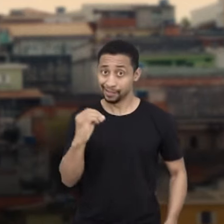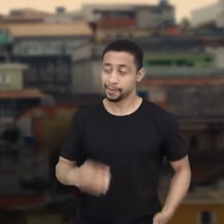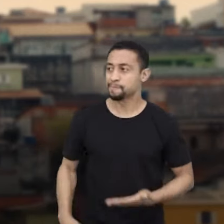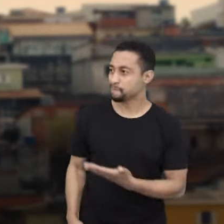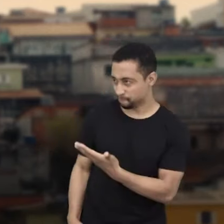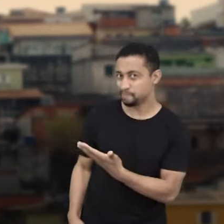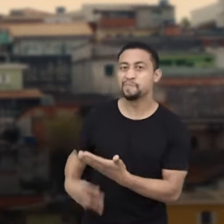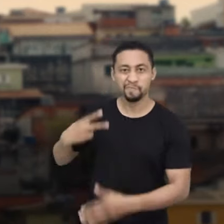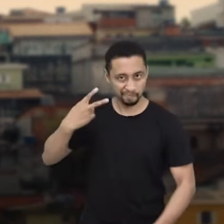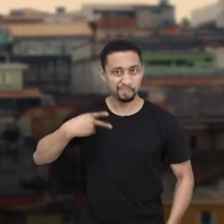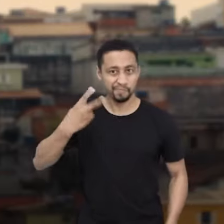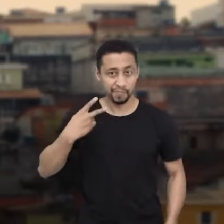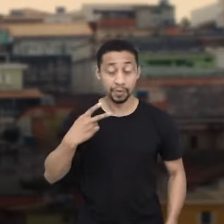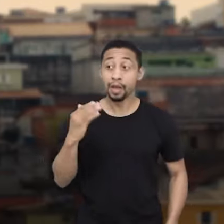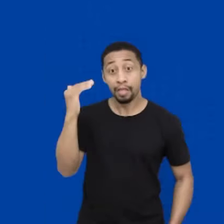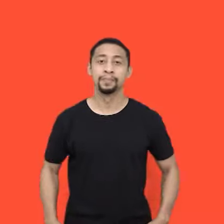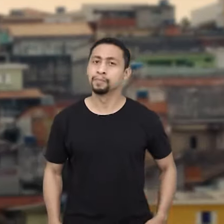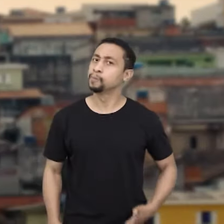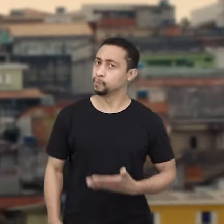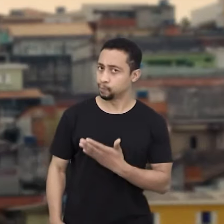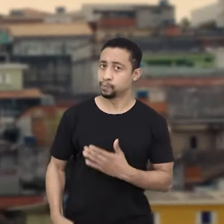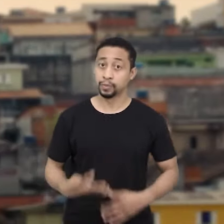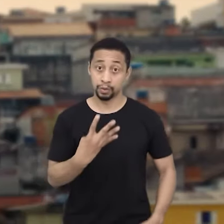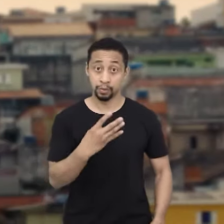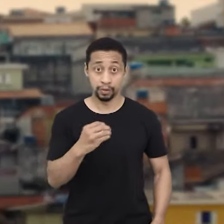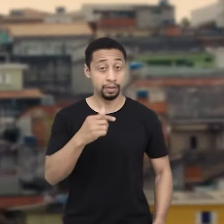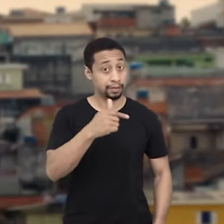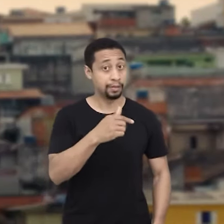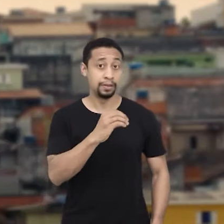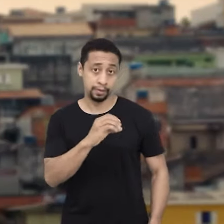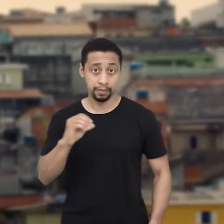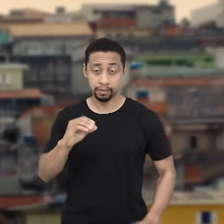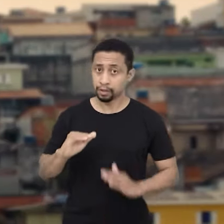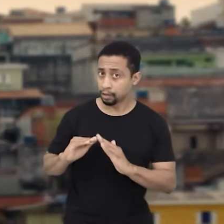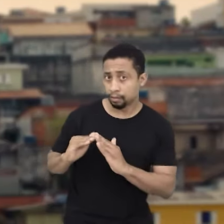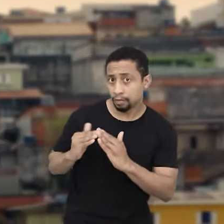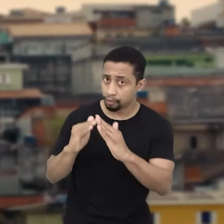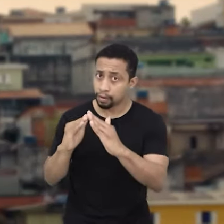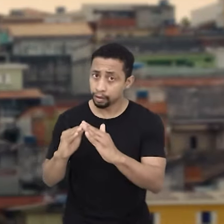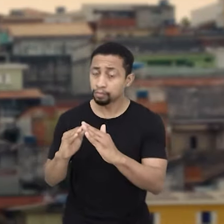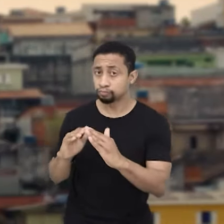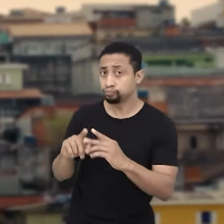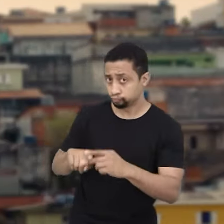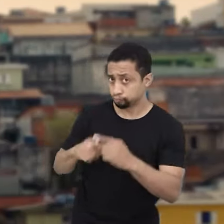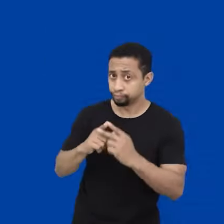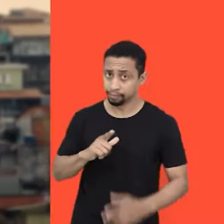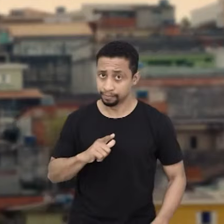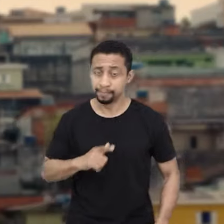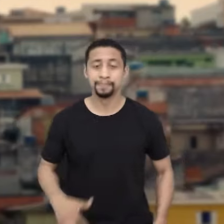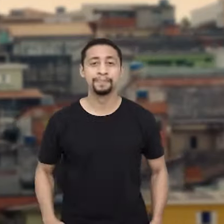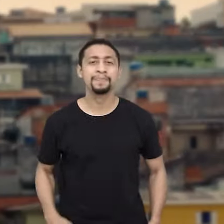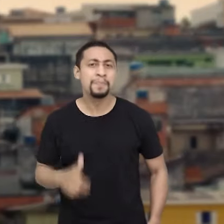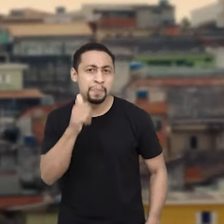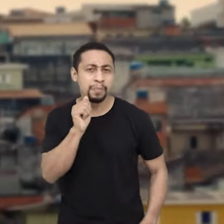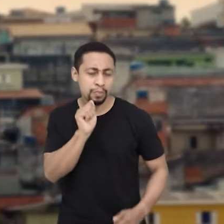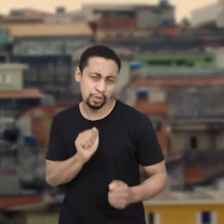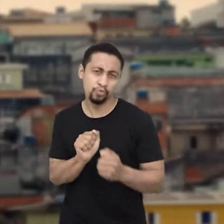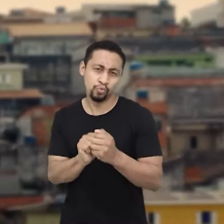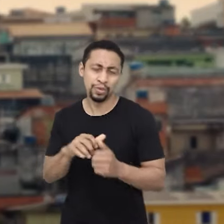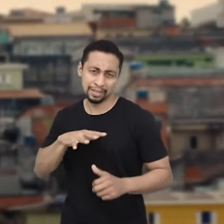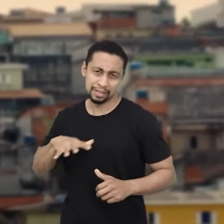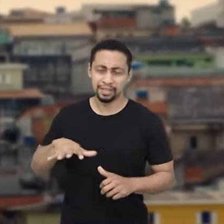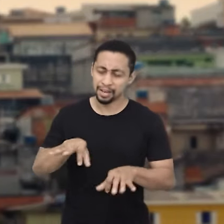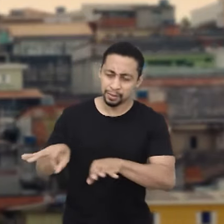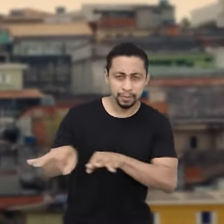Silva, vereadora. Tabata, 40. Ricardo Ragu, 40, 700, porque o concerto está nas quebradas. Mães, juntas vamos